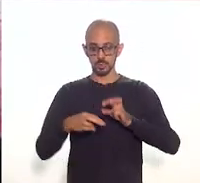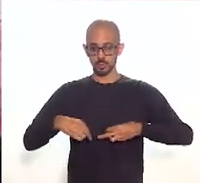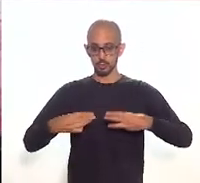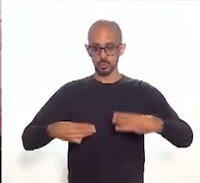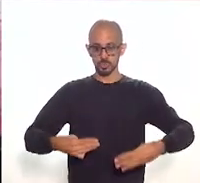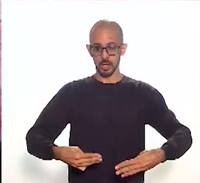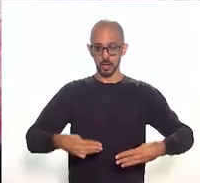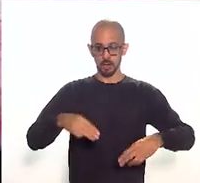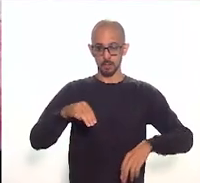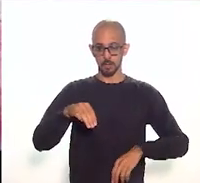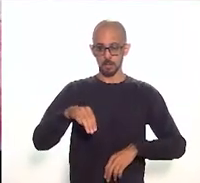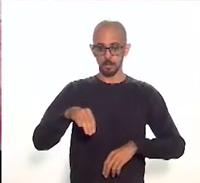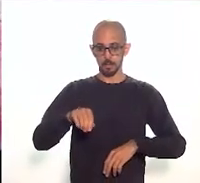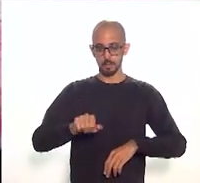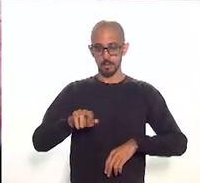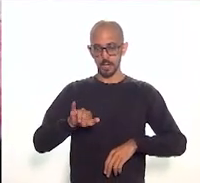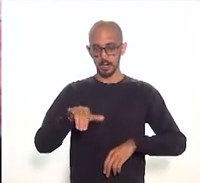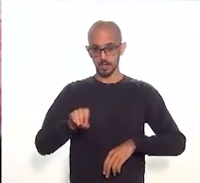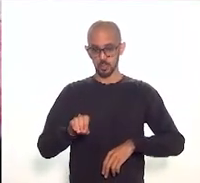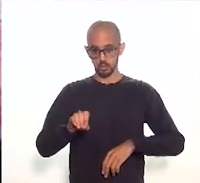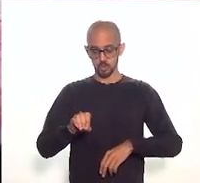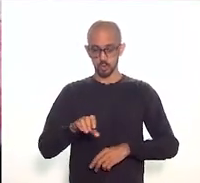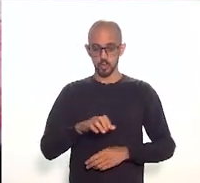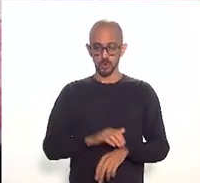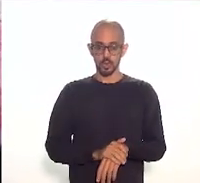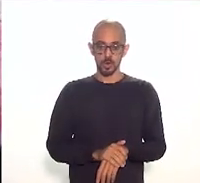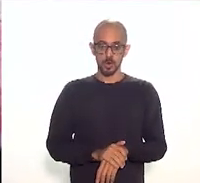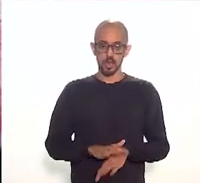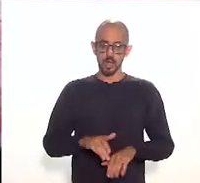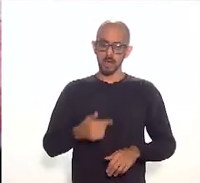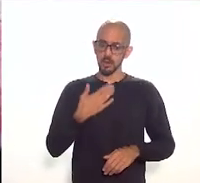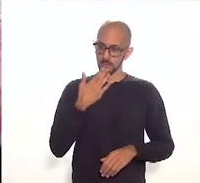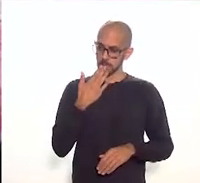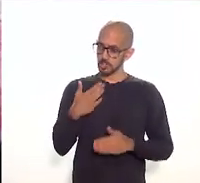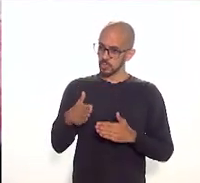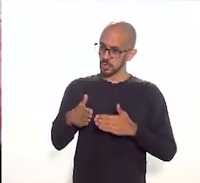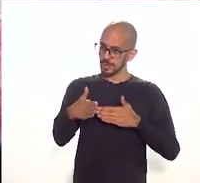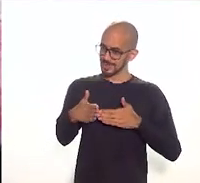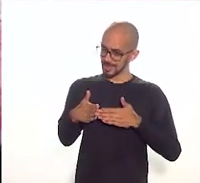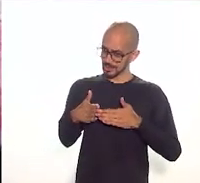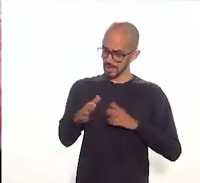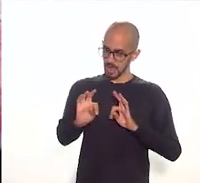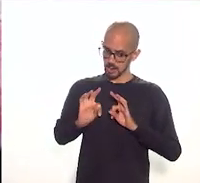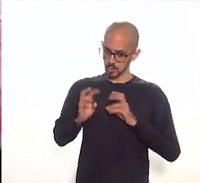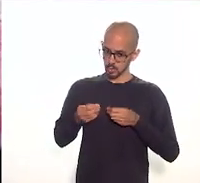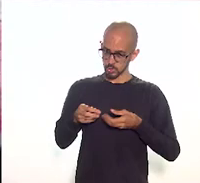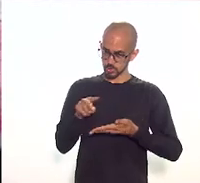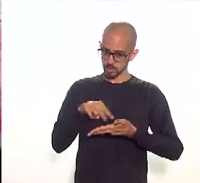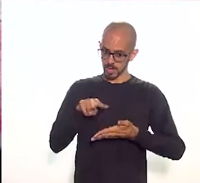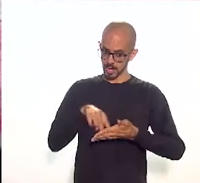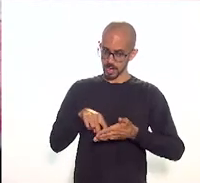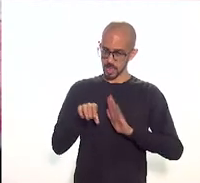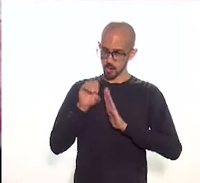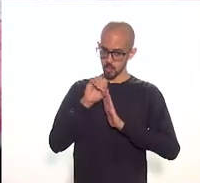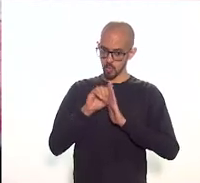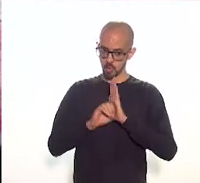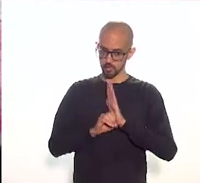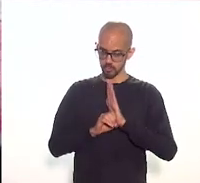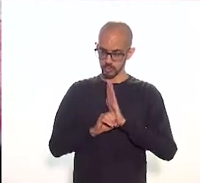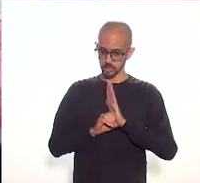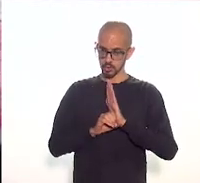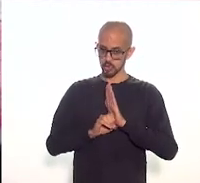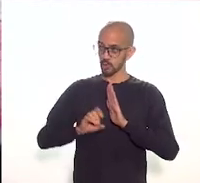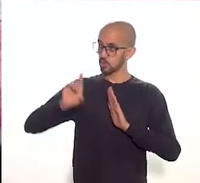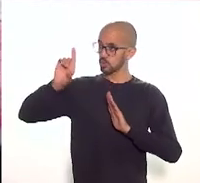por conta de outras agendas. Eu vou pedir licença a todos para ler o ofício que foi escrito pela direção,